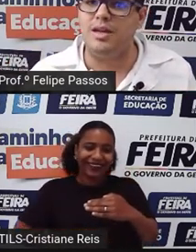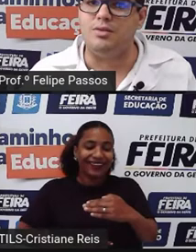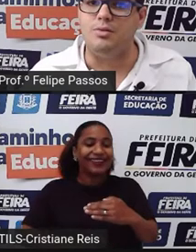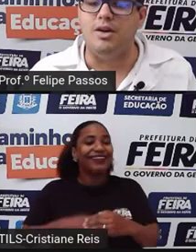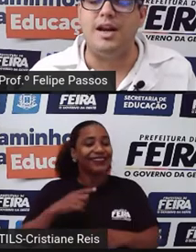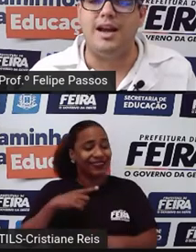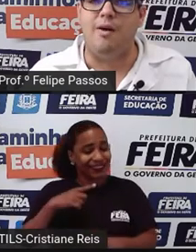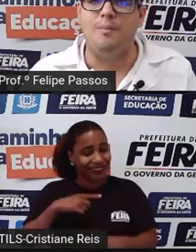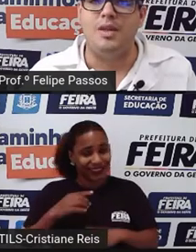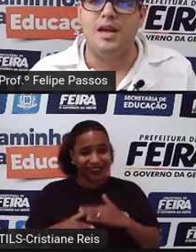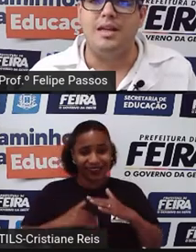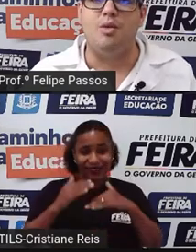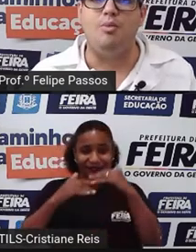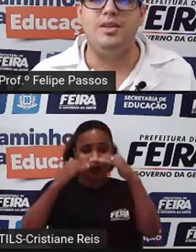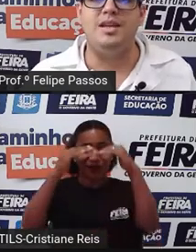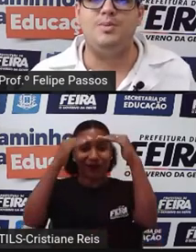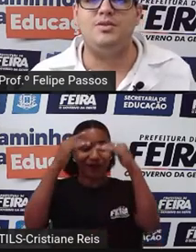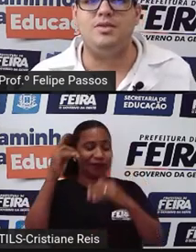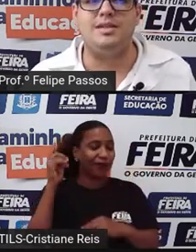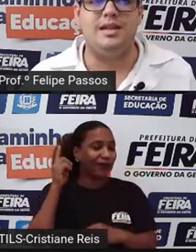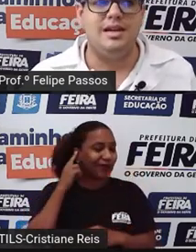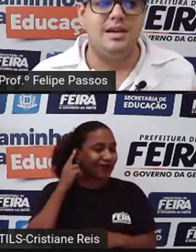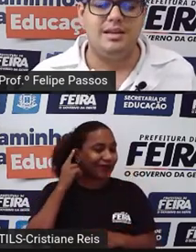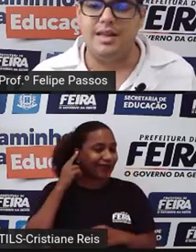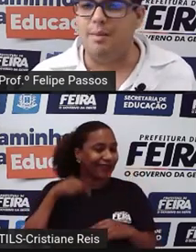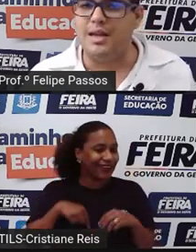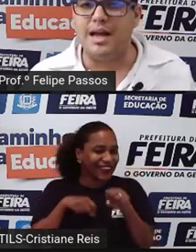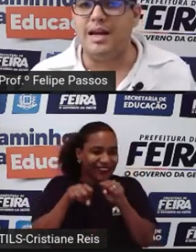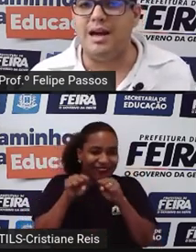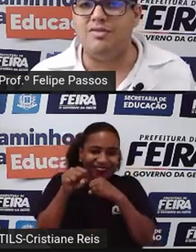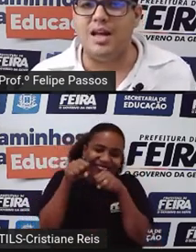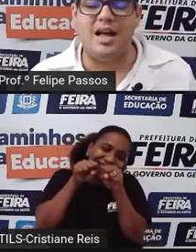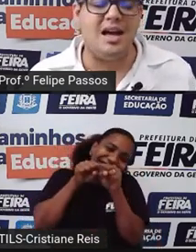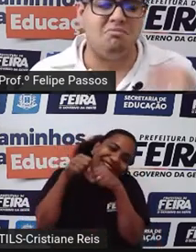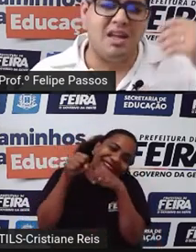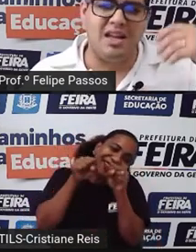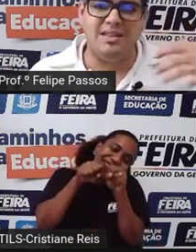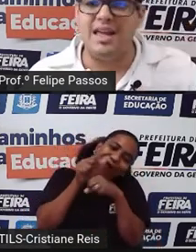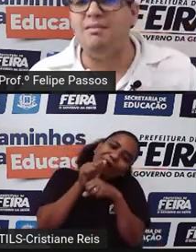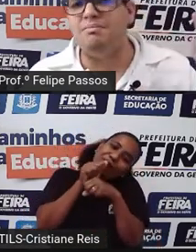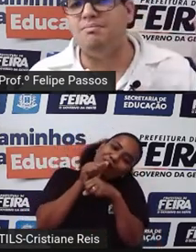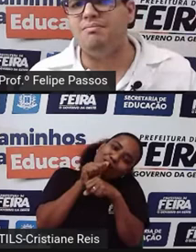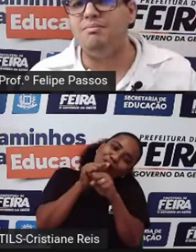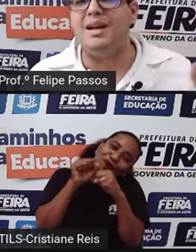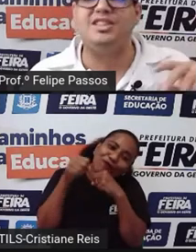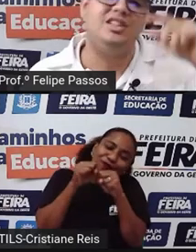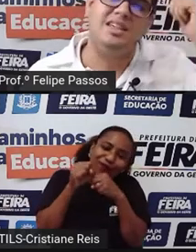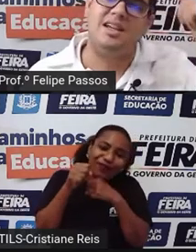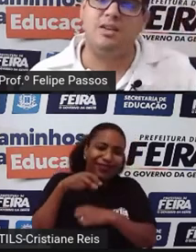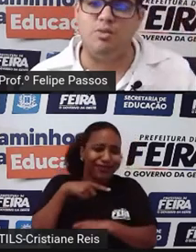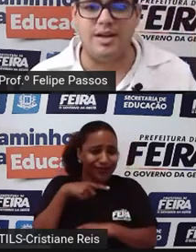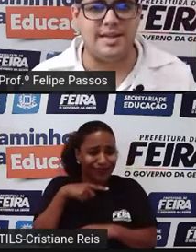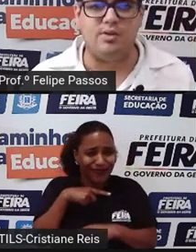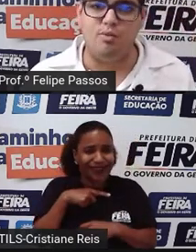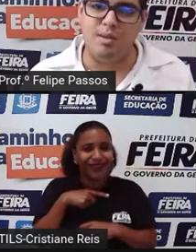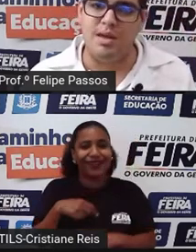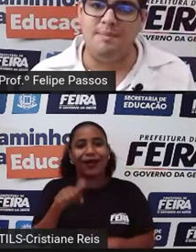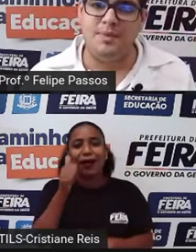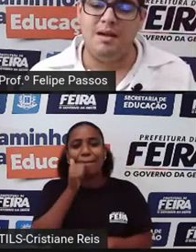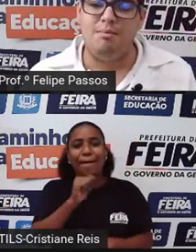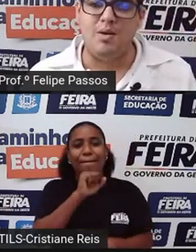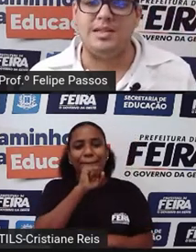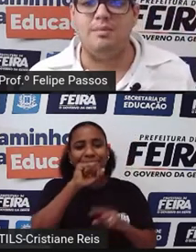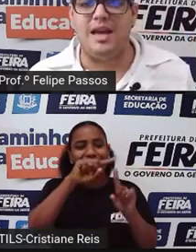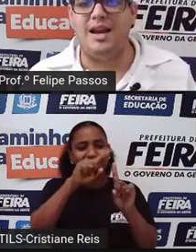desenvolvimento. Ó que legal! Então, muitas pessoas, a mãe está grávida lá, ela nem imagina em conversar com o